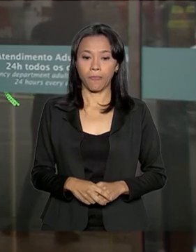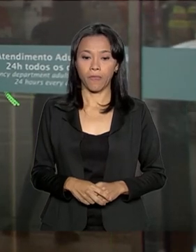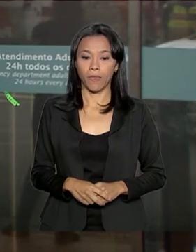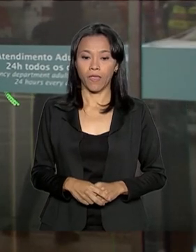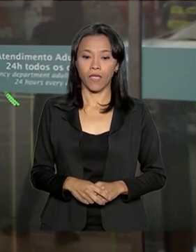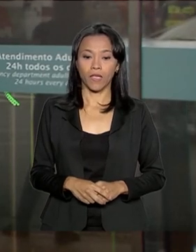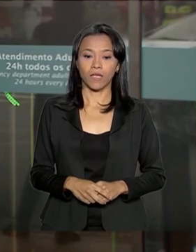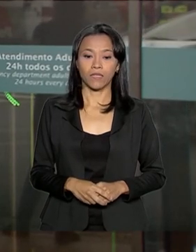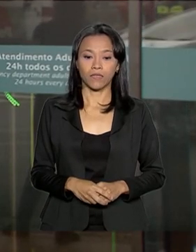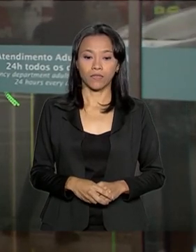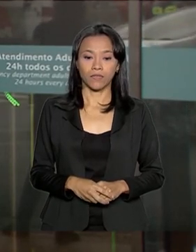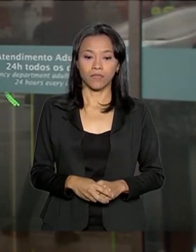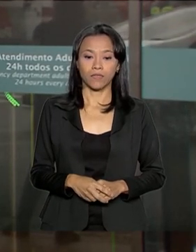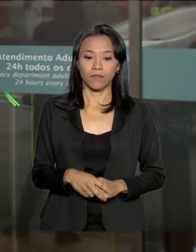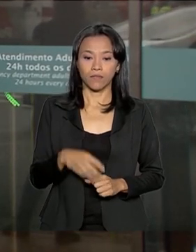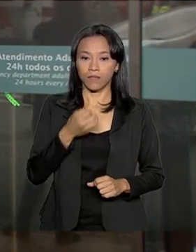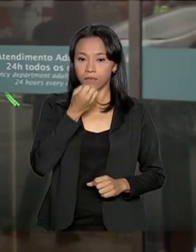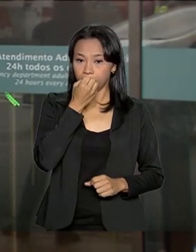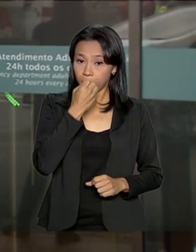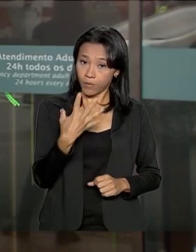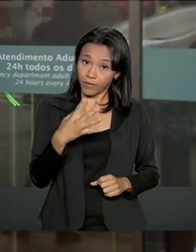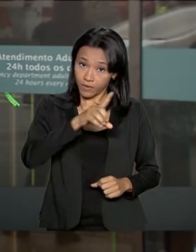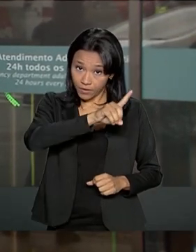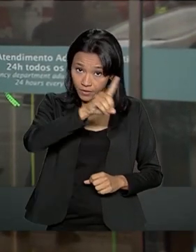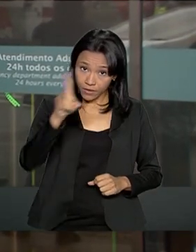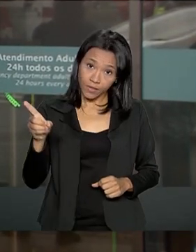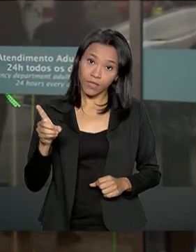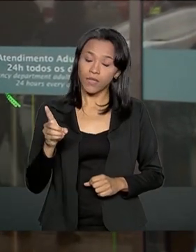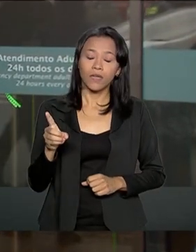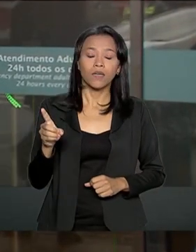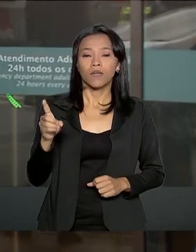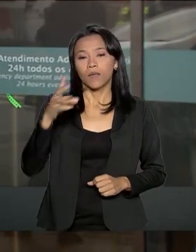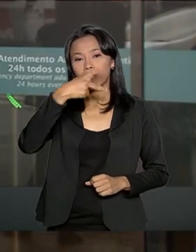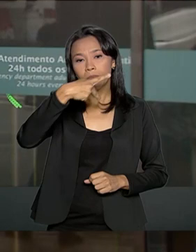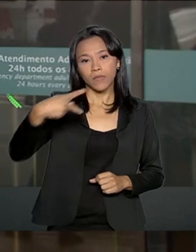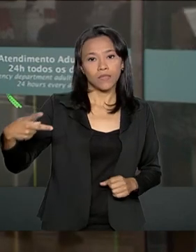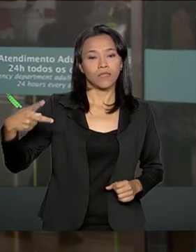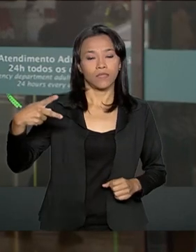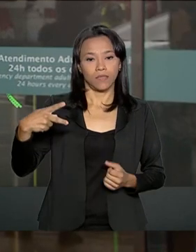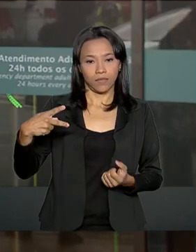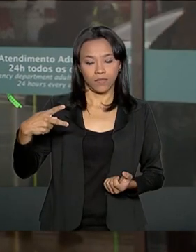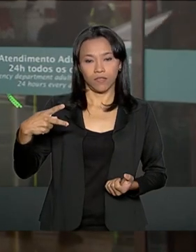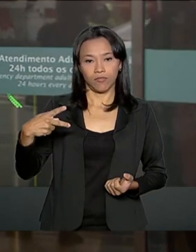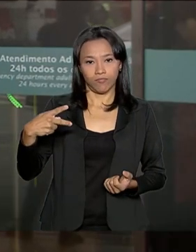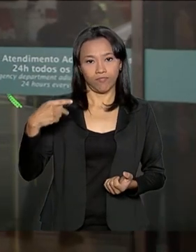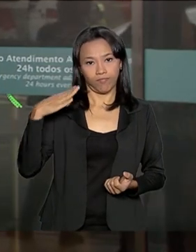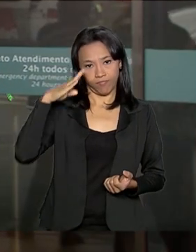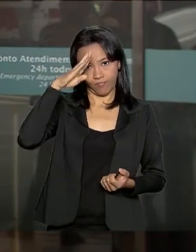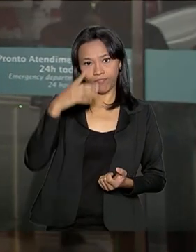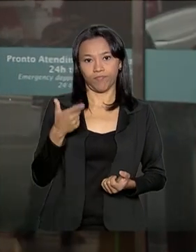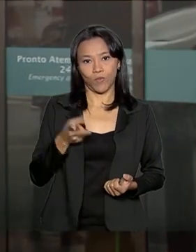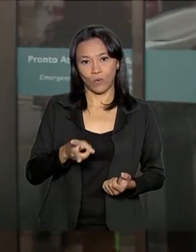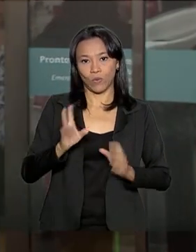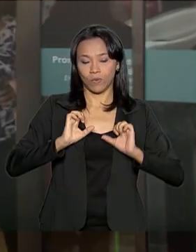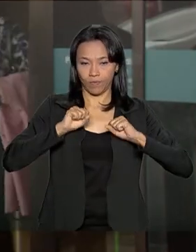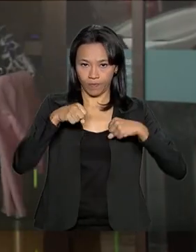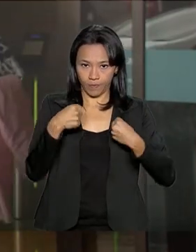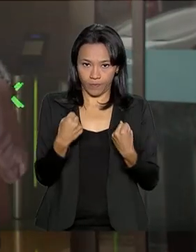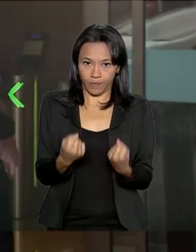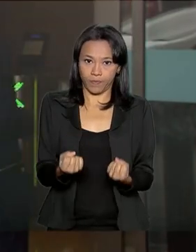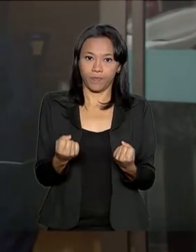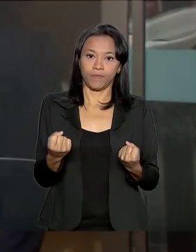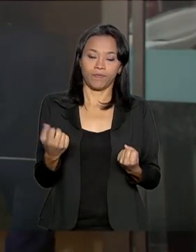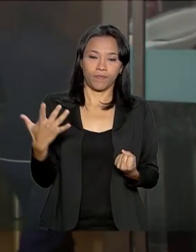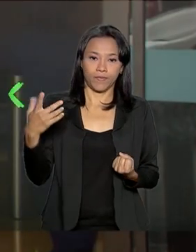Bom dia, Leandro. O presidente Jair Bolsonaro continua a recuperar aqui no Hospital Israelita Albert Einstein, na zona sul da capital paulista. As